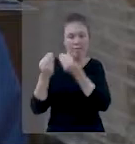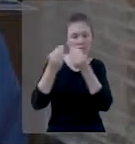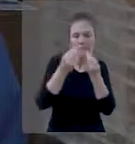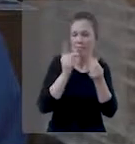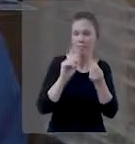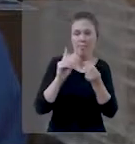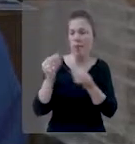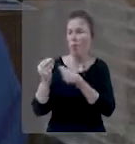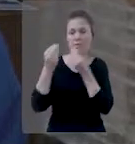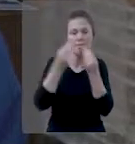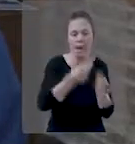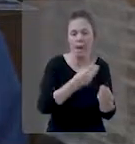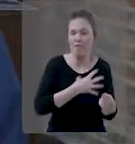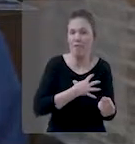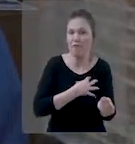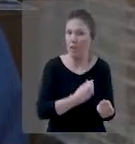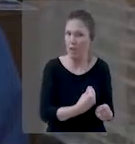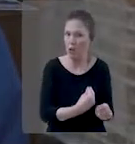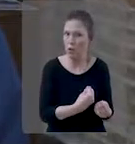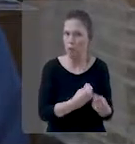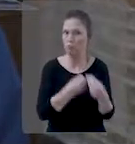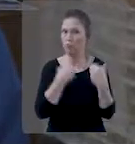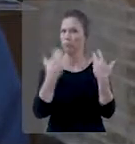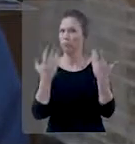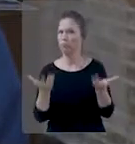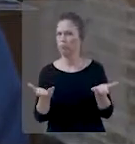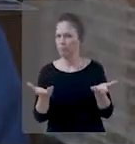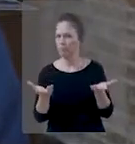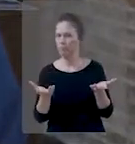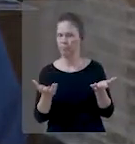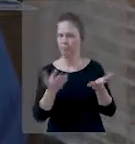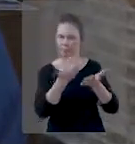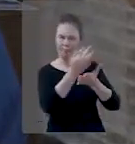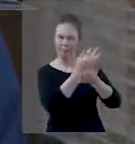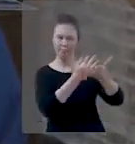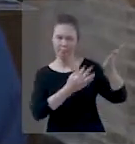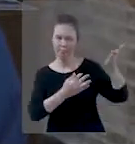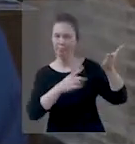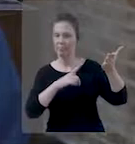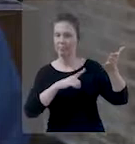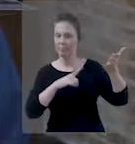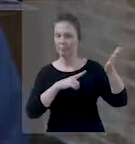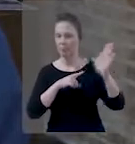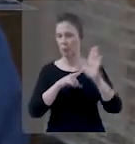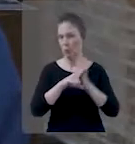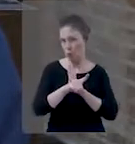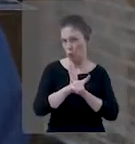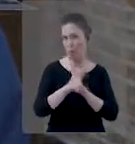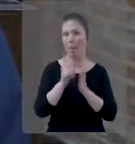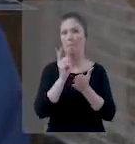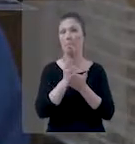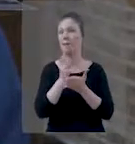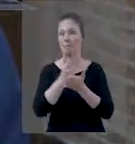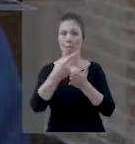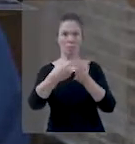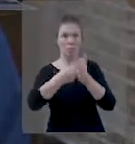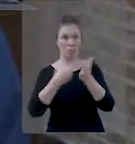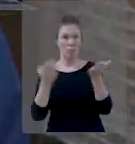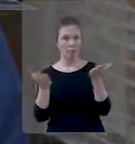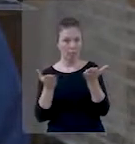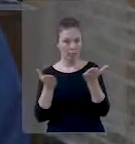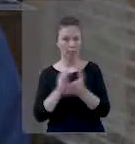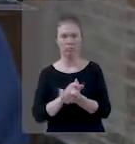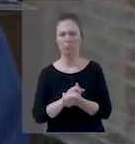filho à iniquidade do pai? E aí, essa é a pergunta que o messivista, que entrou em contato, também